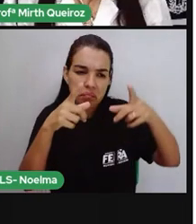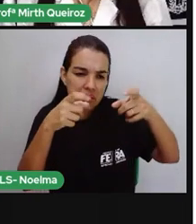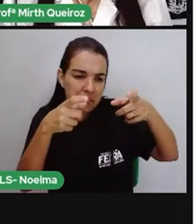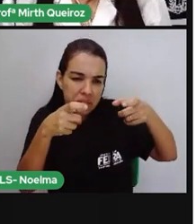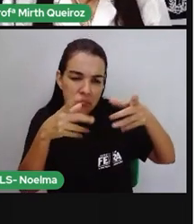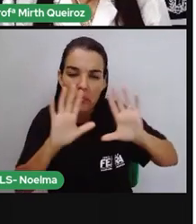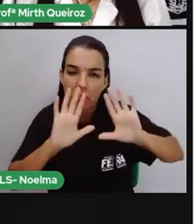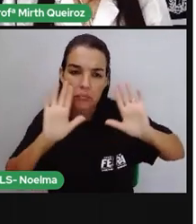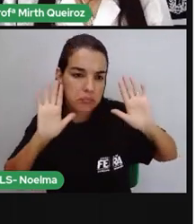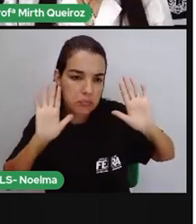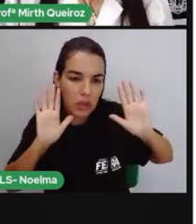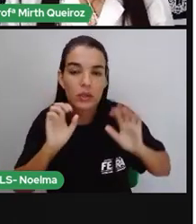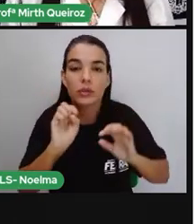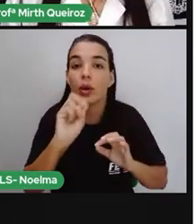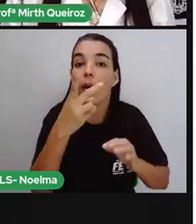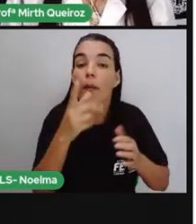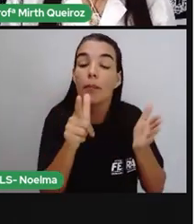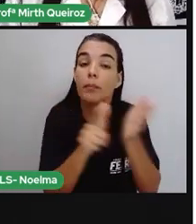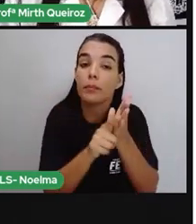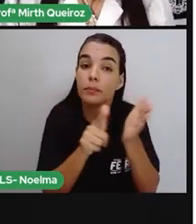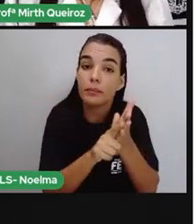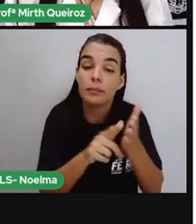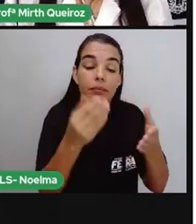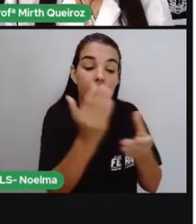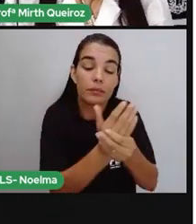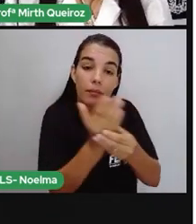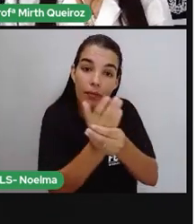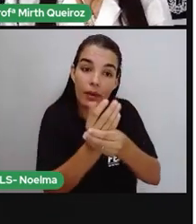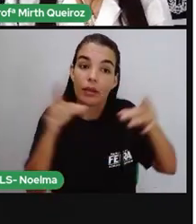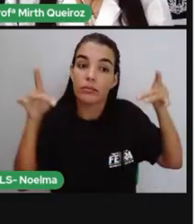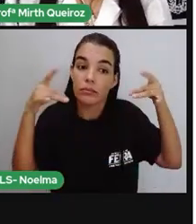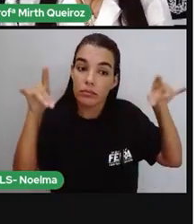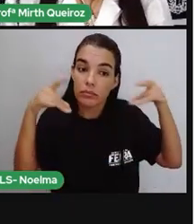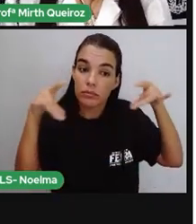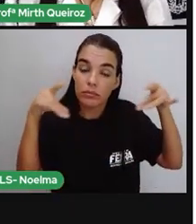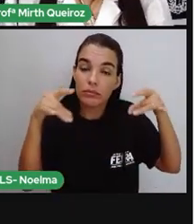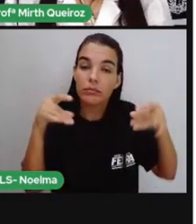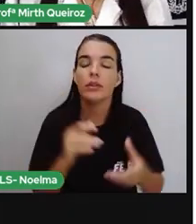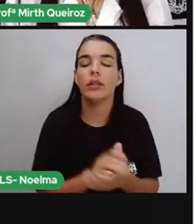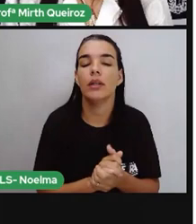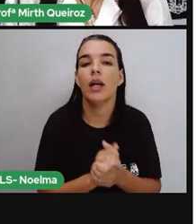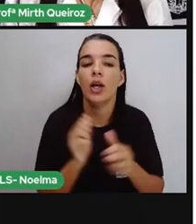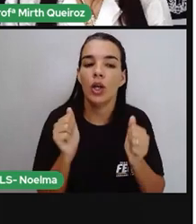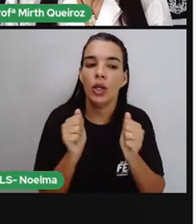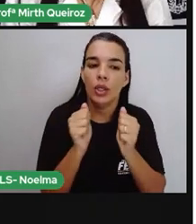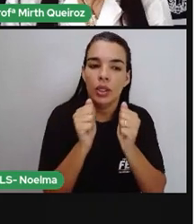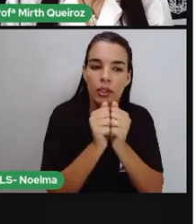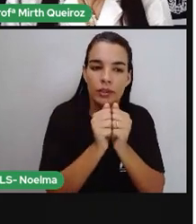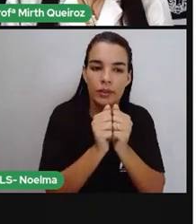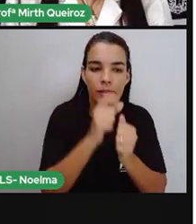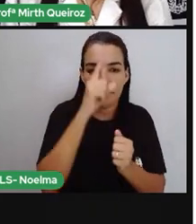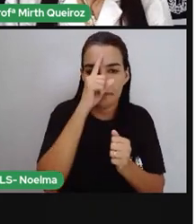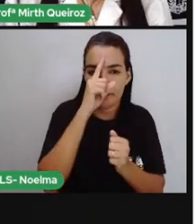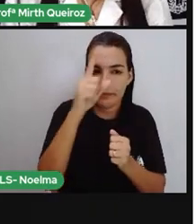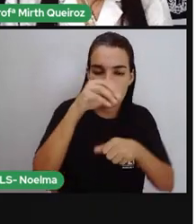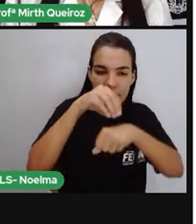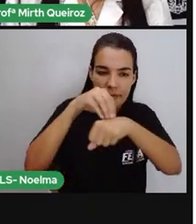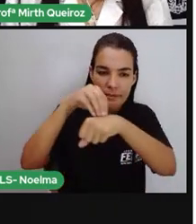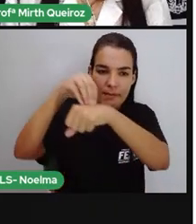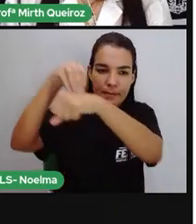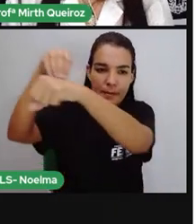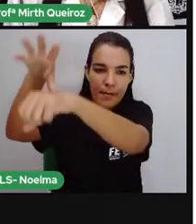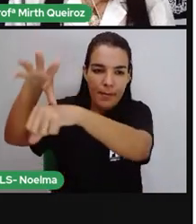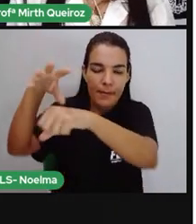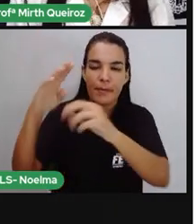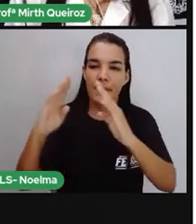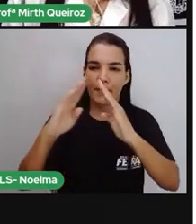no caso do caderno, né? Ou as atividades que estão no bloco que vocês receberam, o percurso pedagógico,